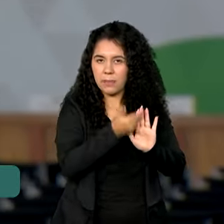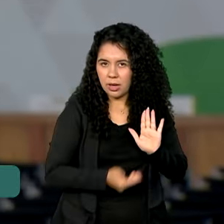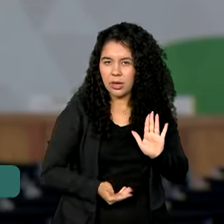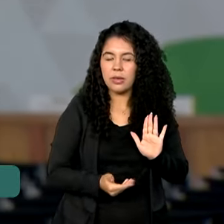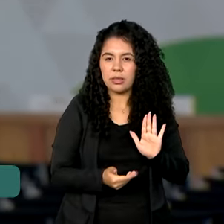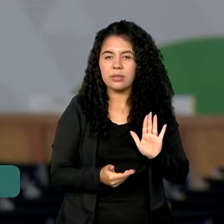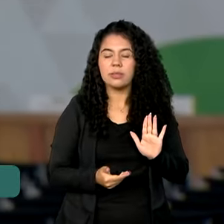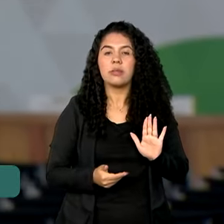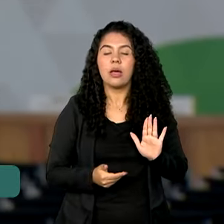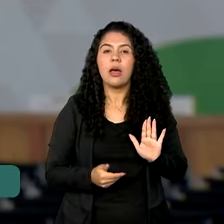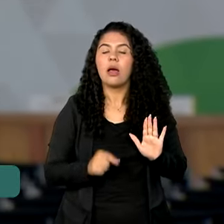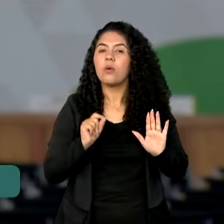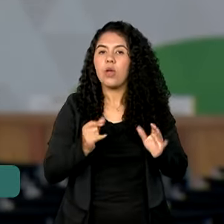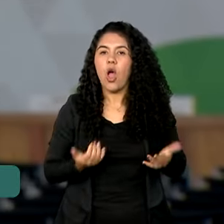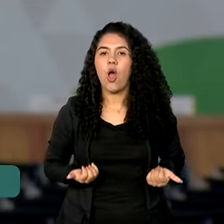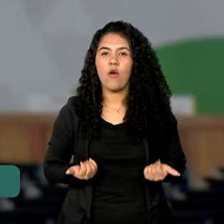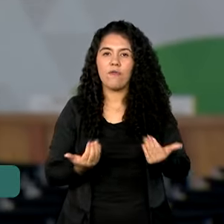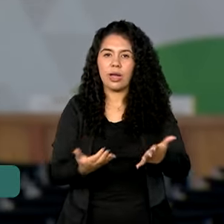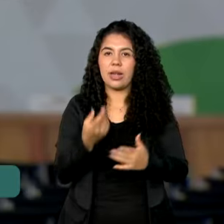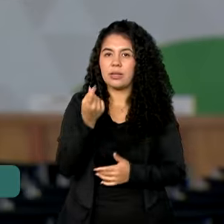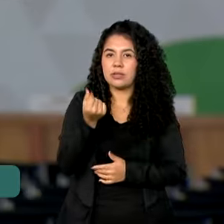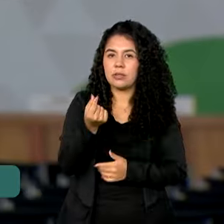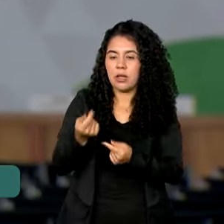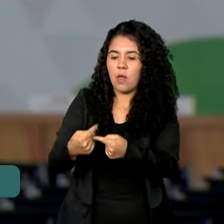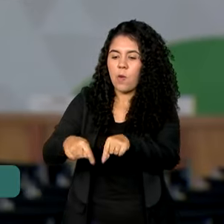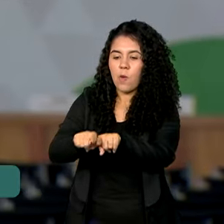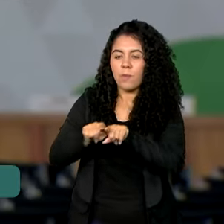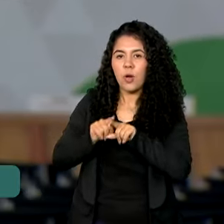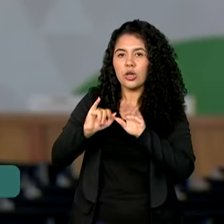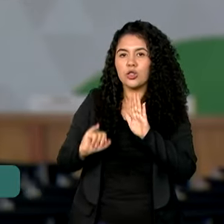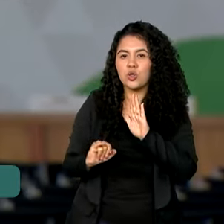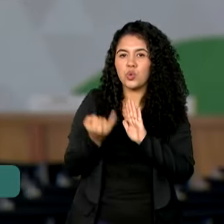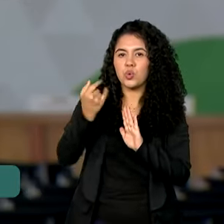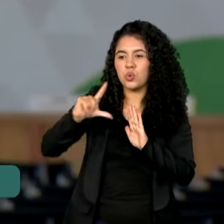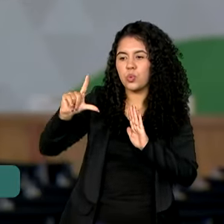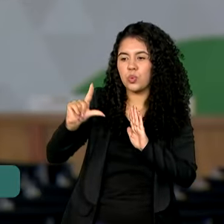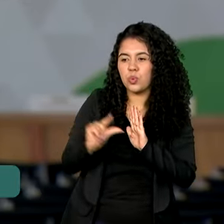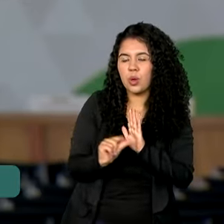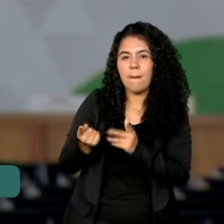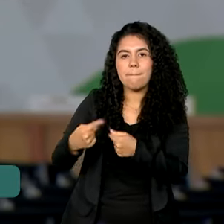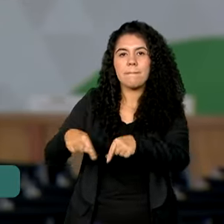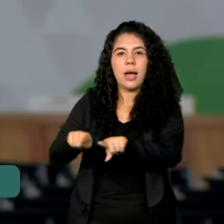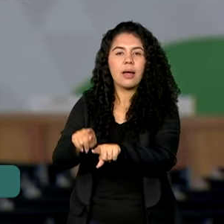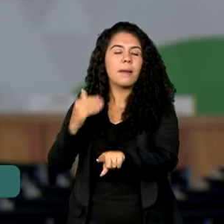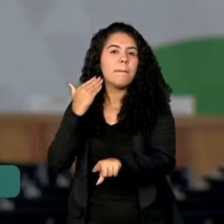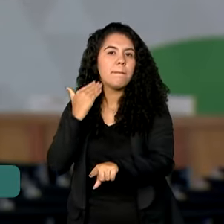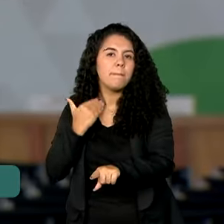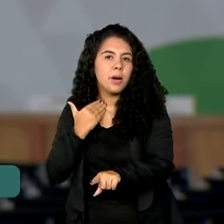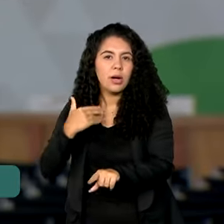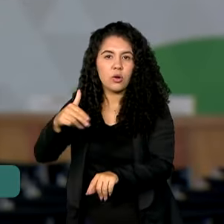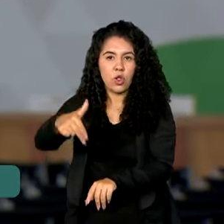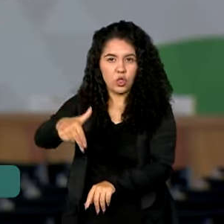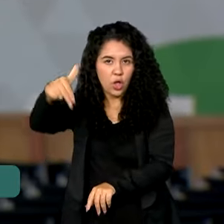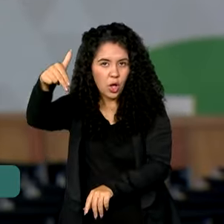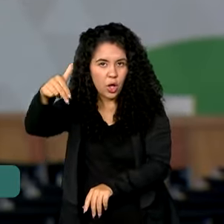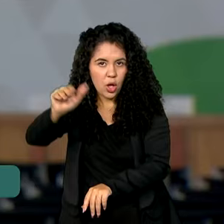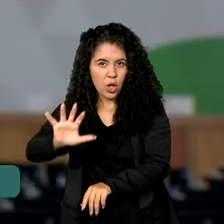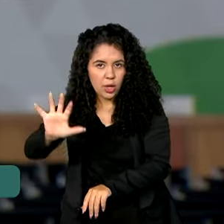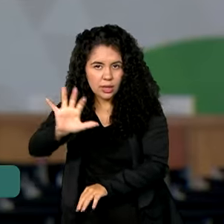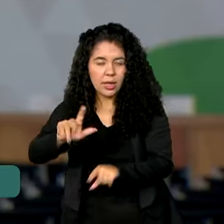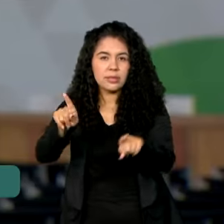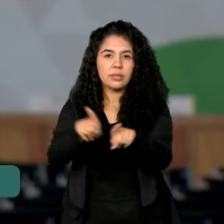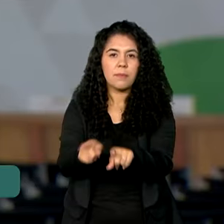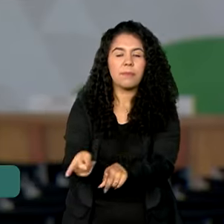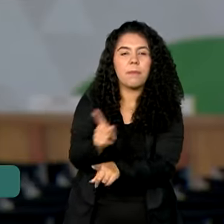e Combate à Fome oferece crédito com juros reduzidos em parceria com bancos como o Banco do Nordeste e o Banco da